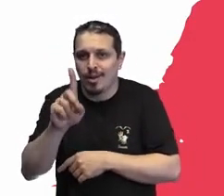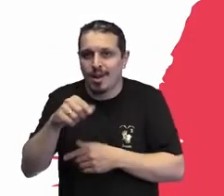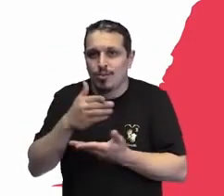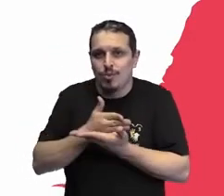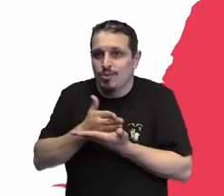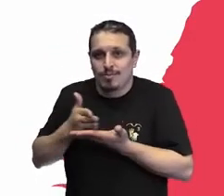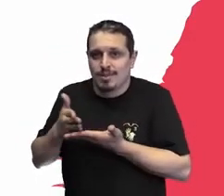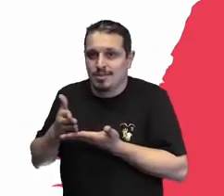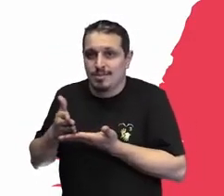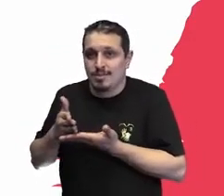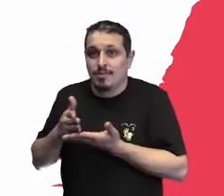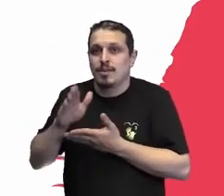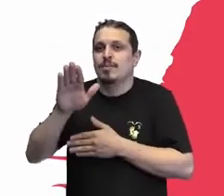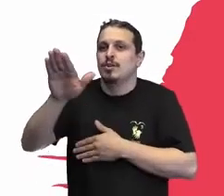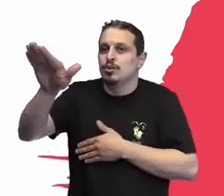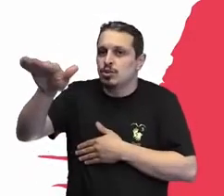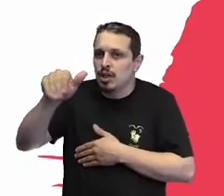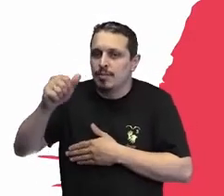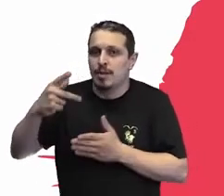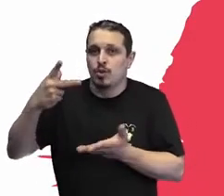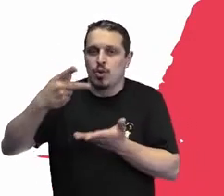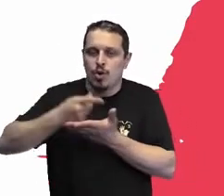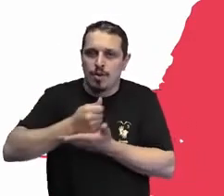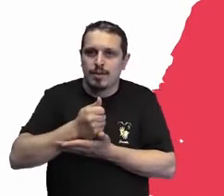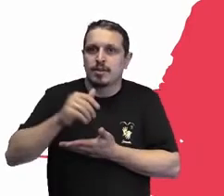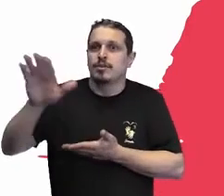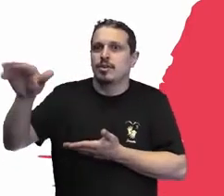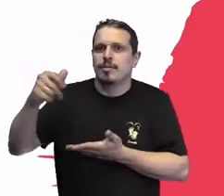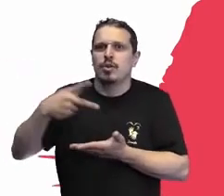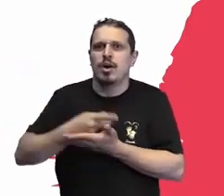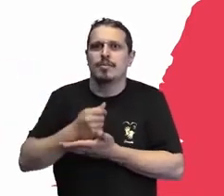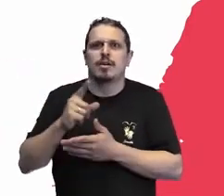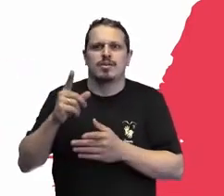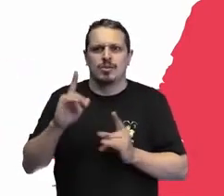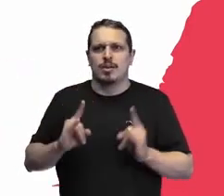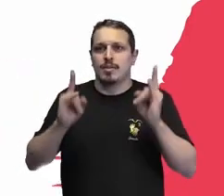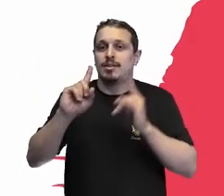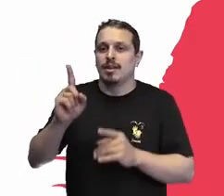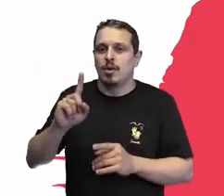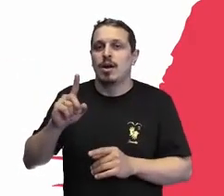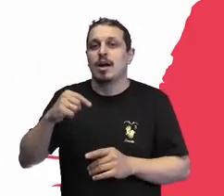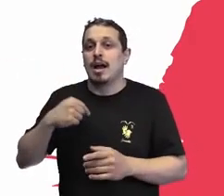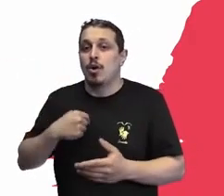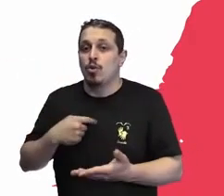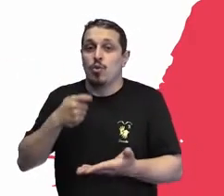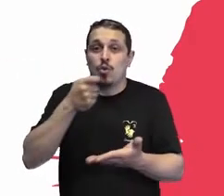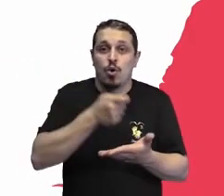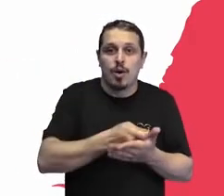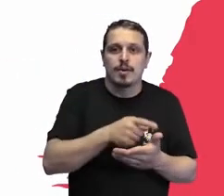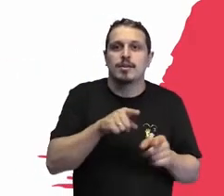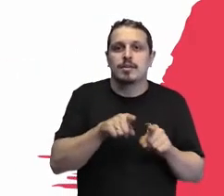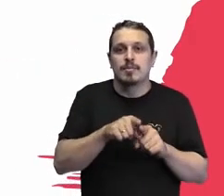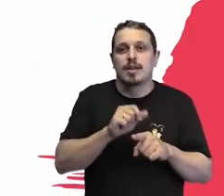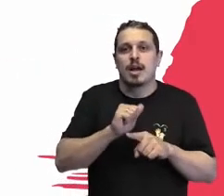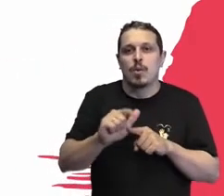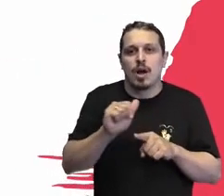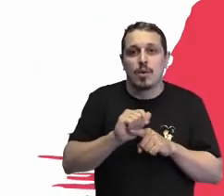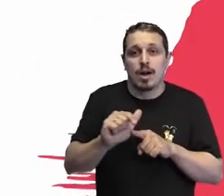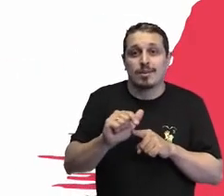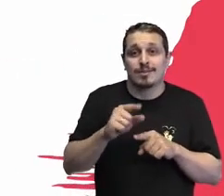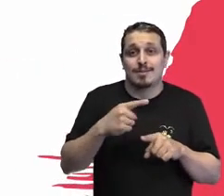aquisição de imóveis, é um aluguel. Então a gente, a gente paga um aluguel, e a gente paga o serviço de apoio